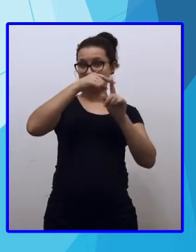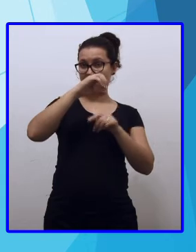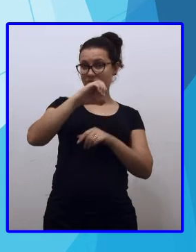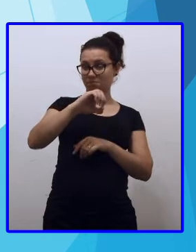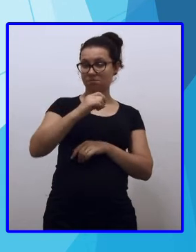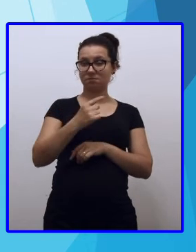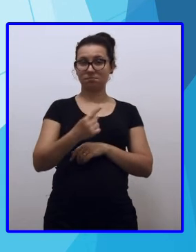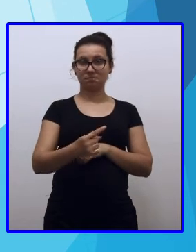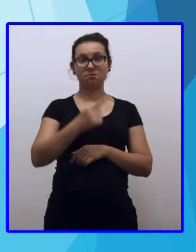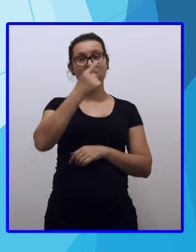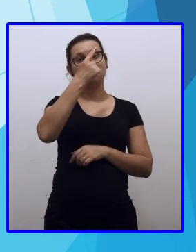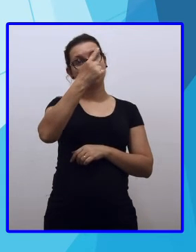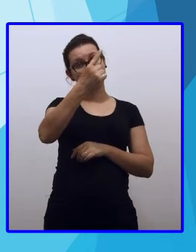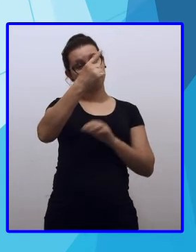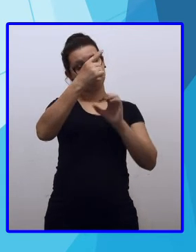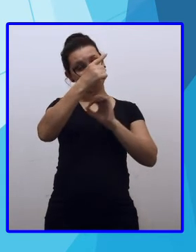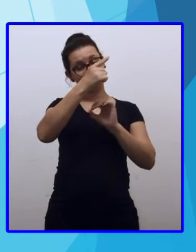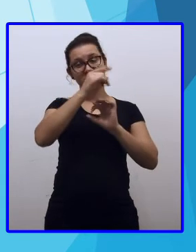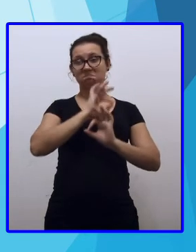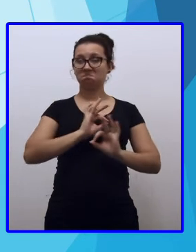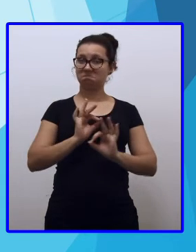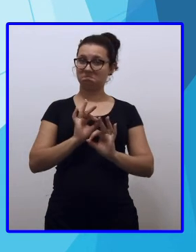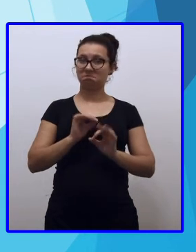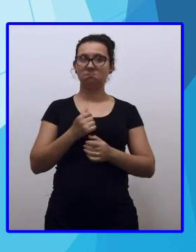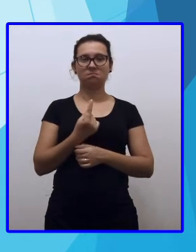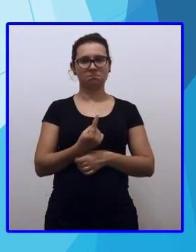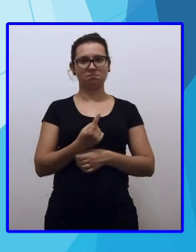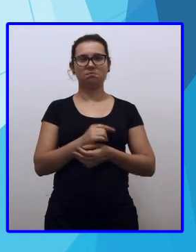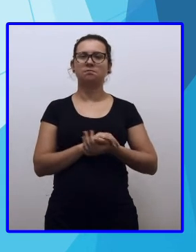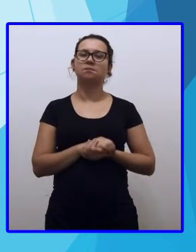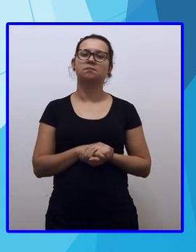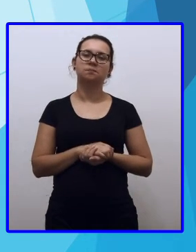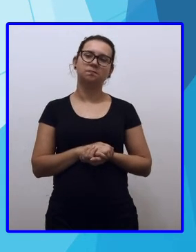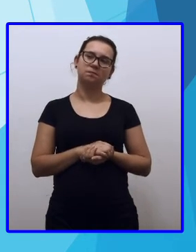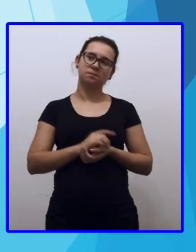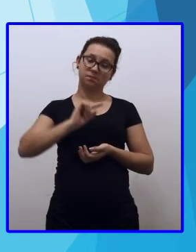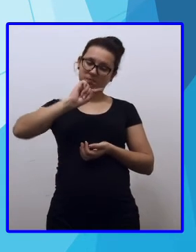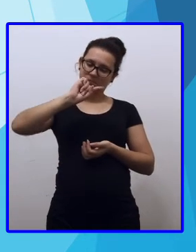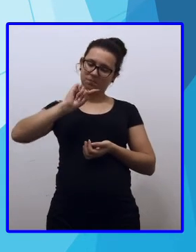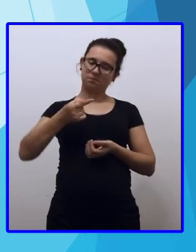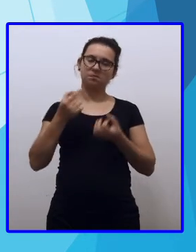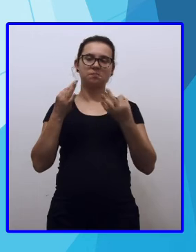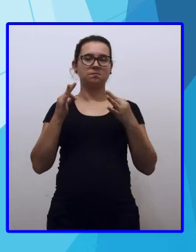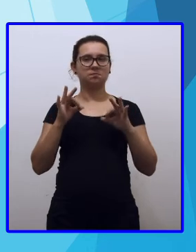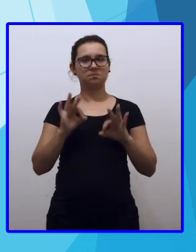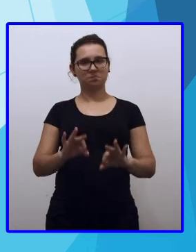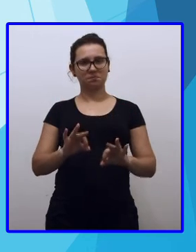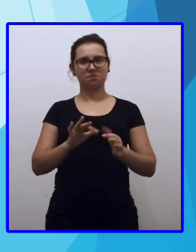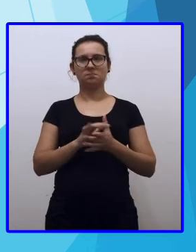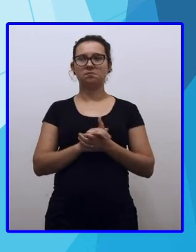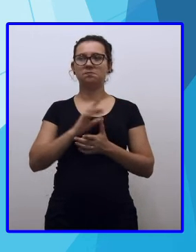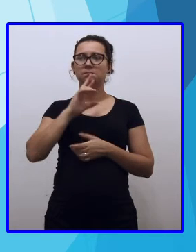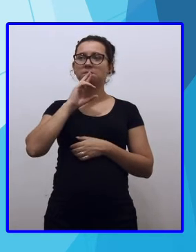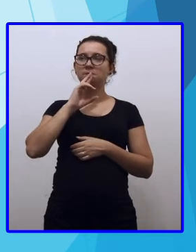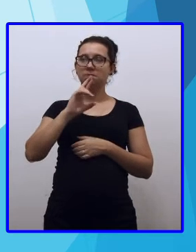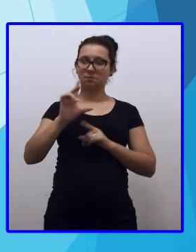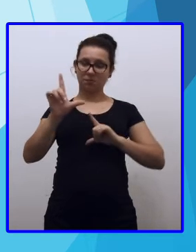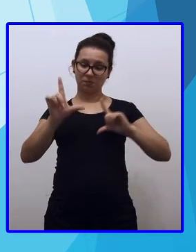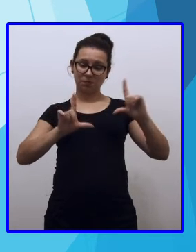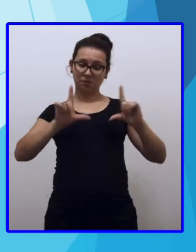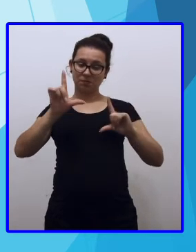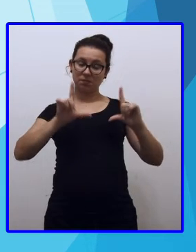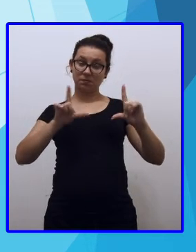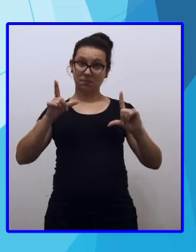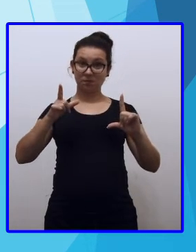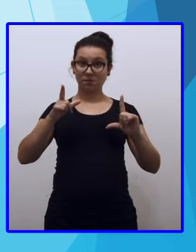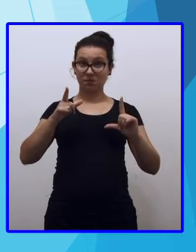um. Um mais nada, um. Vírgula no lugar da vírgula. E resposta. A